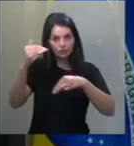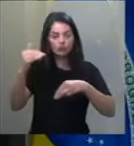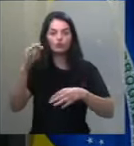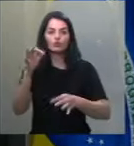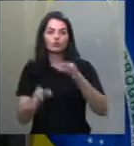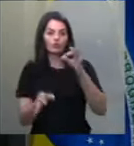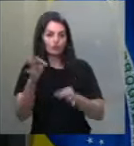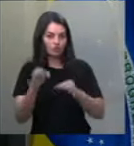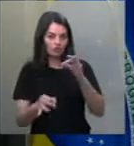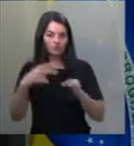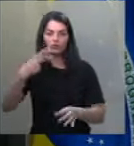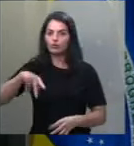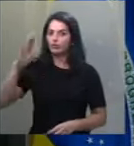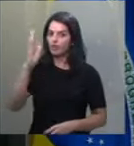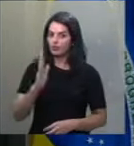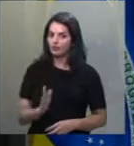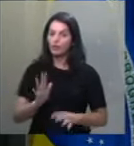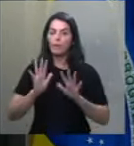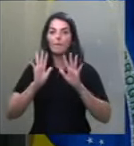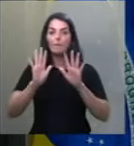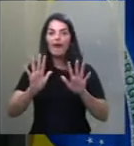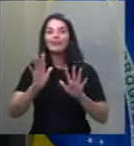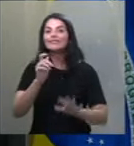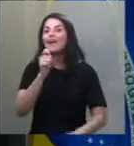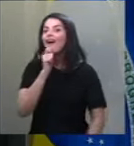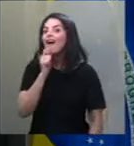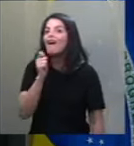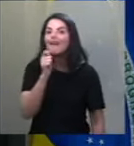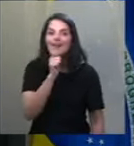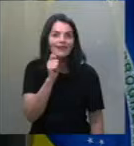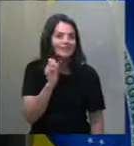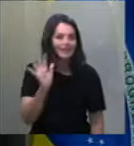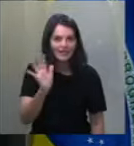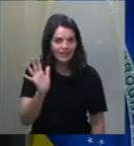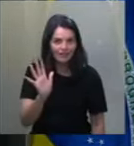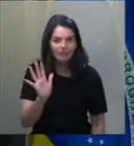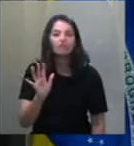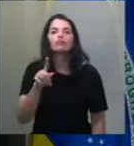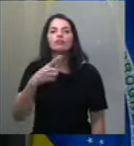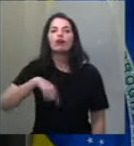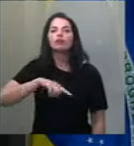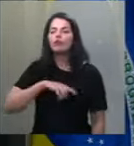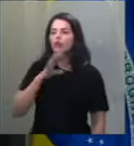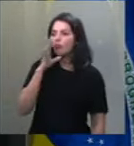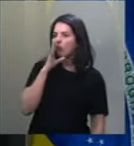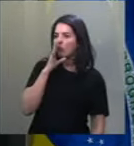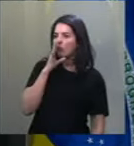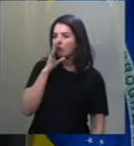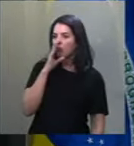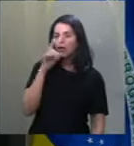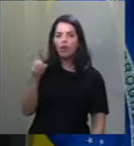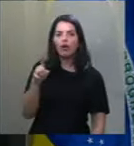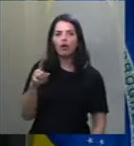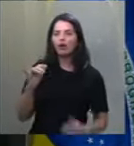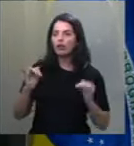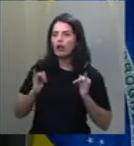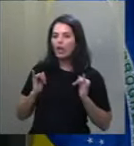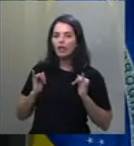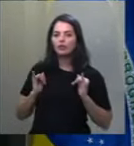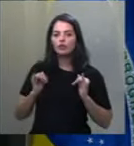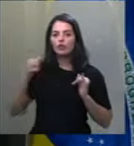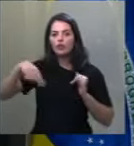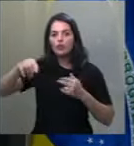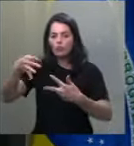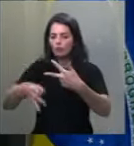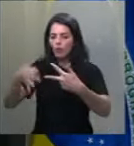Justiça do Brasil. Enquanto isso não acontece, assistimos inertes ao avanço do domínio de um